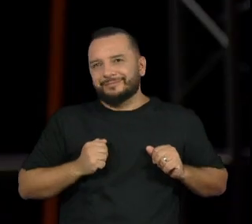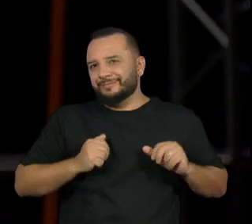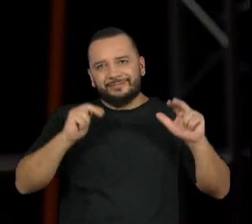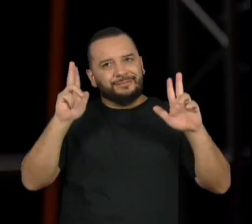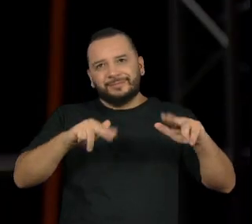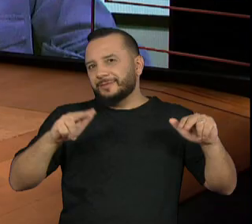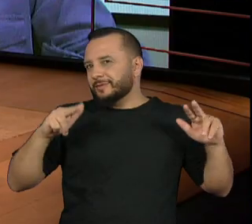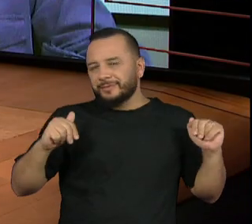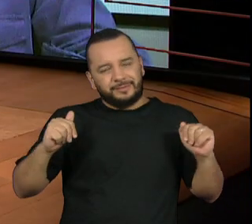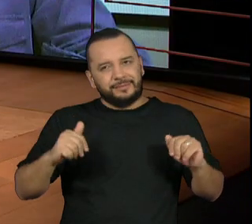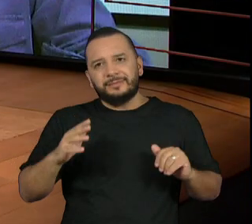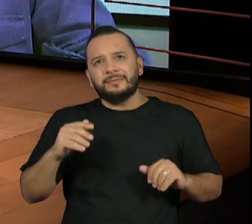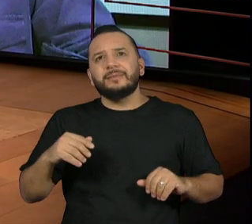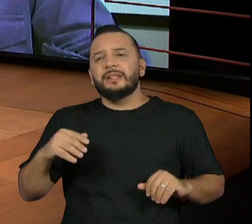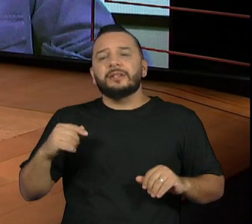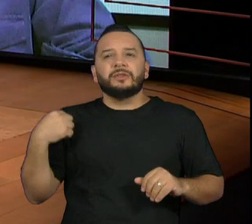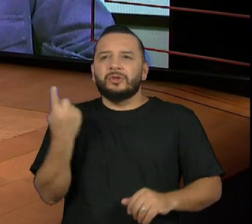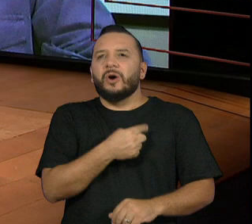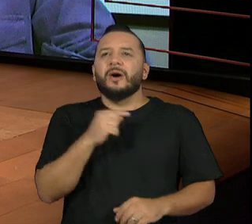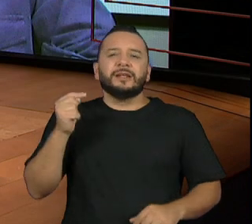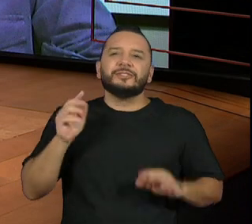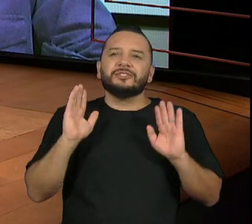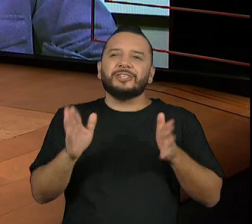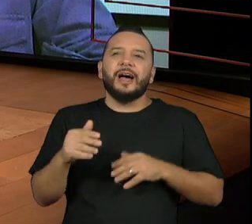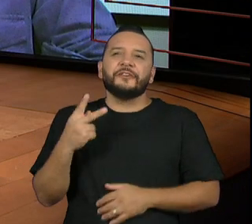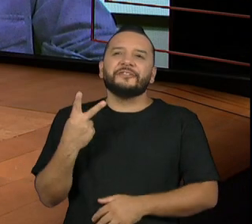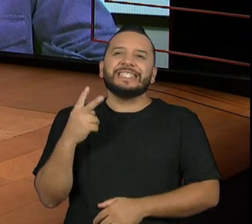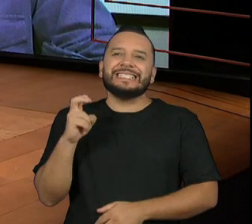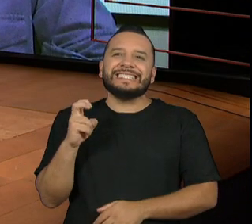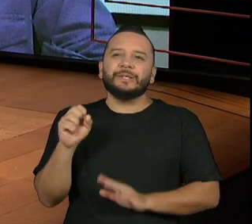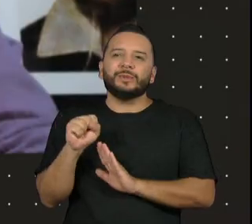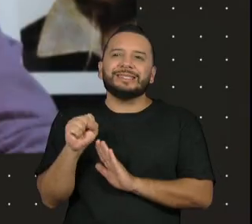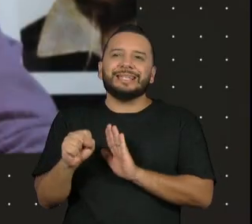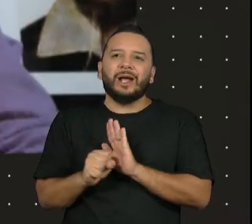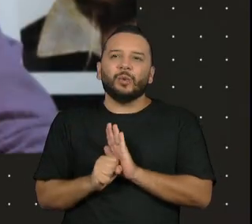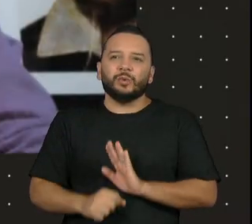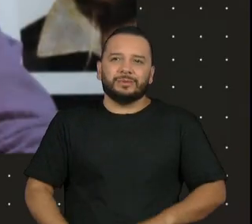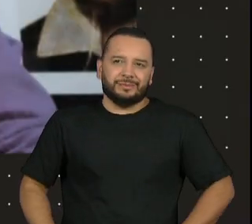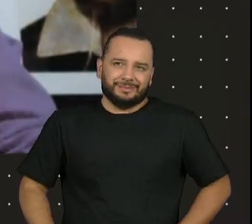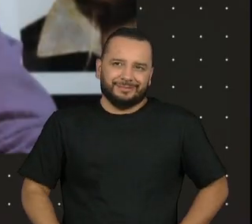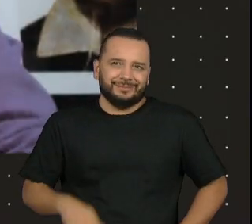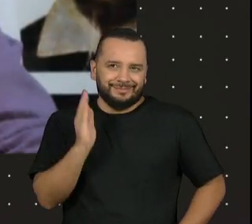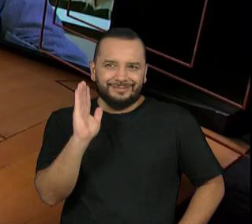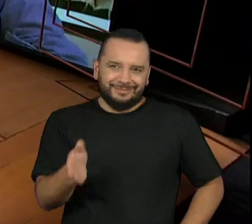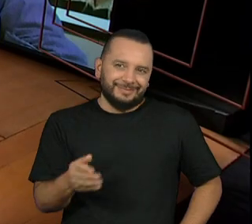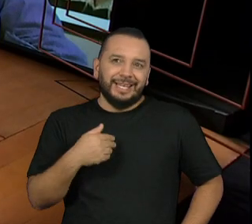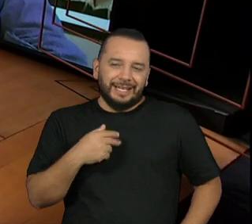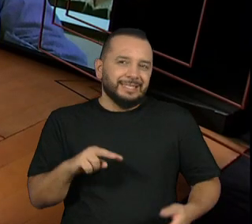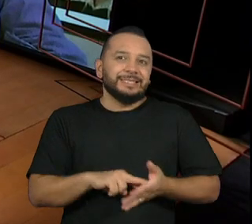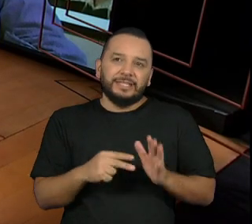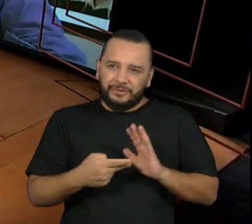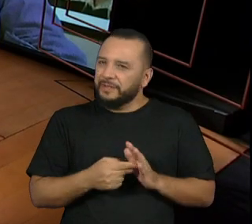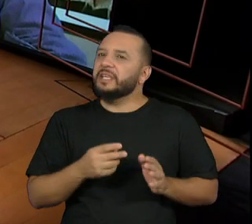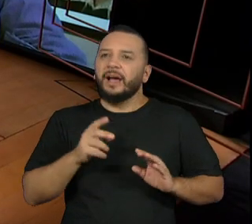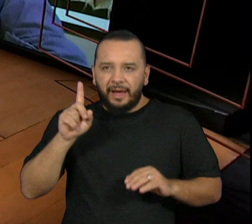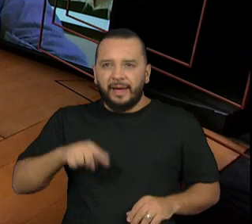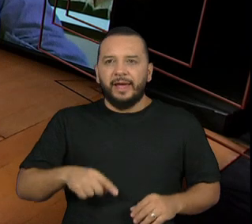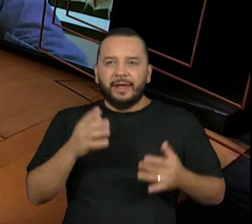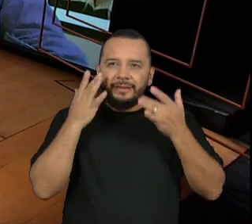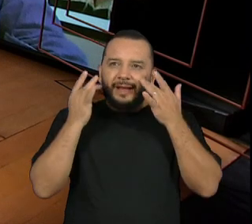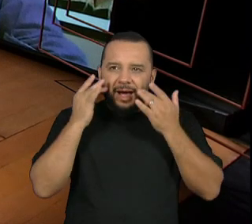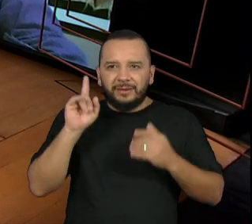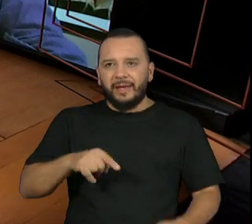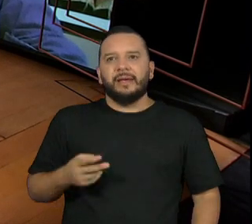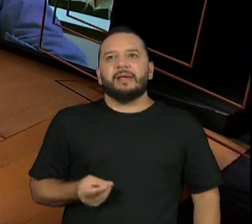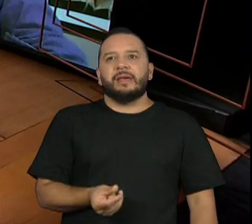estamos aqui há 25 séculos e isso acho que é uma prova de vigor, não de esgotamento. Acho que a gente vai